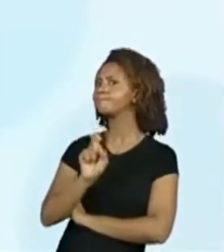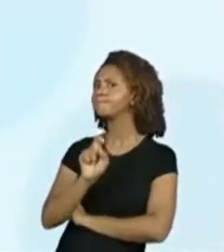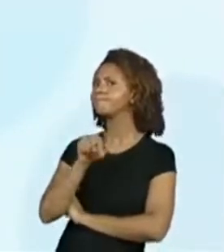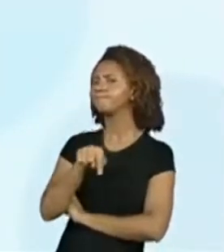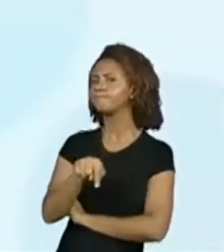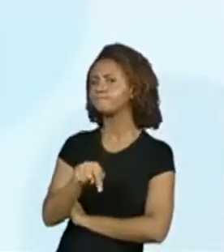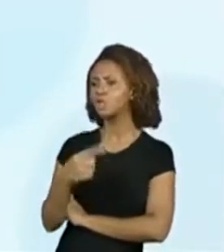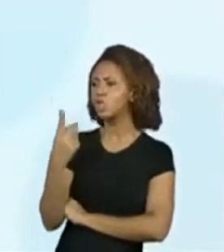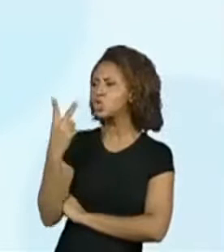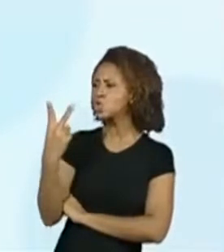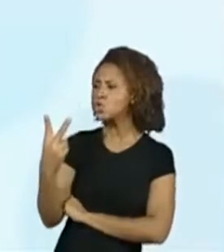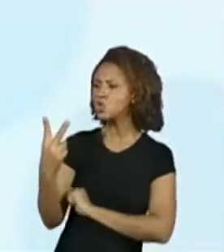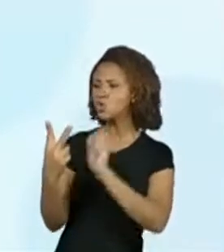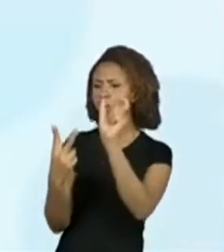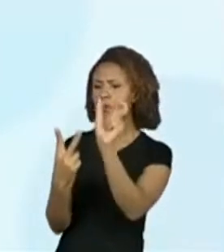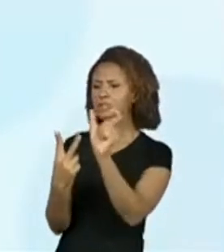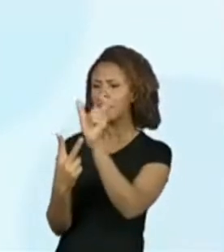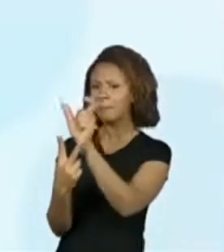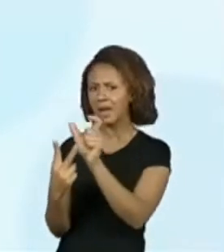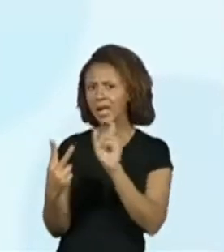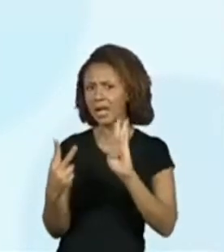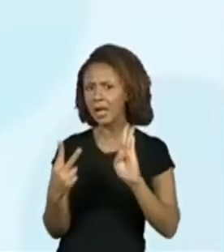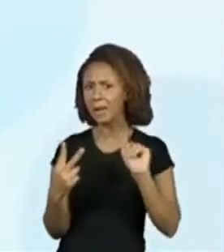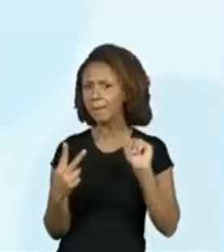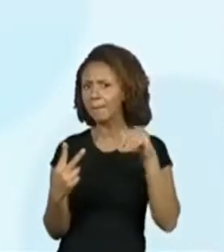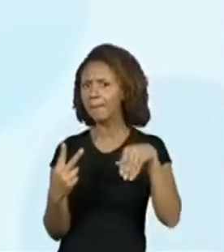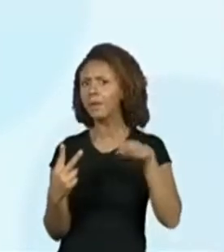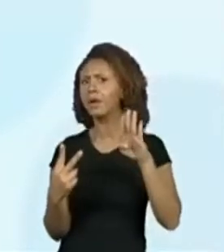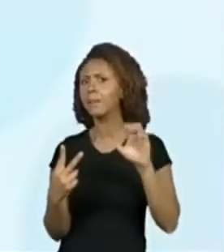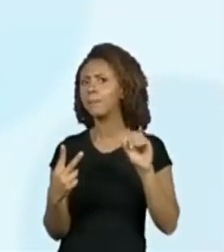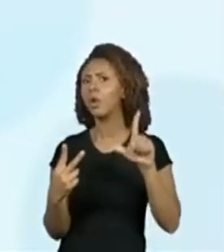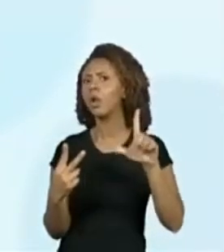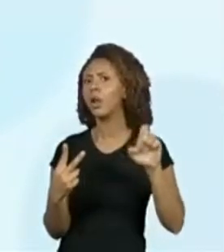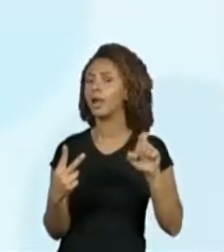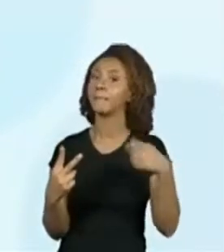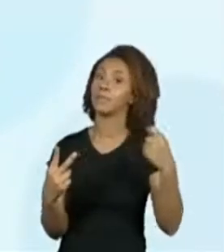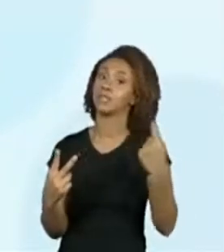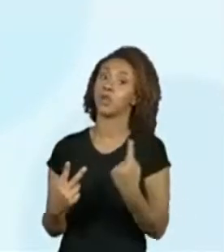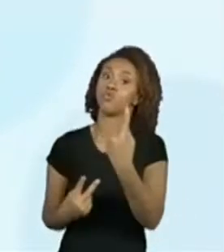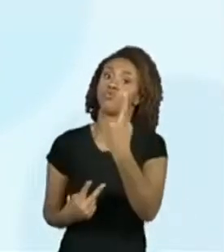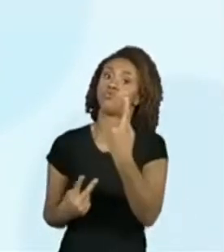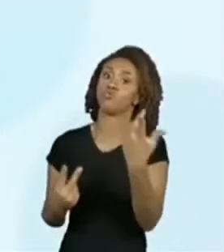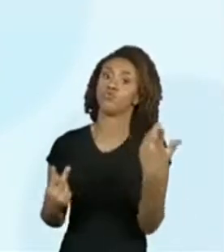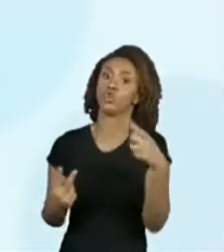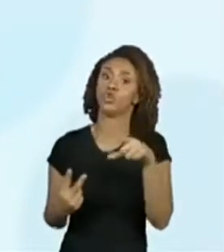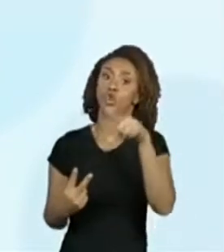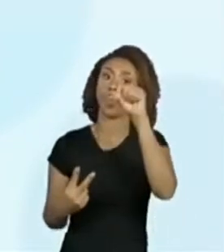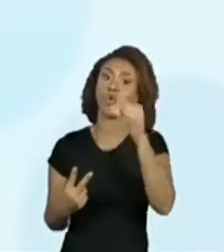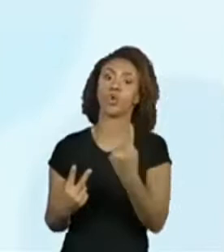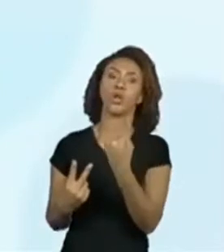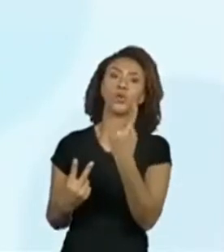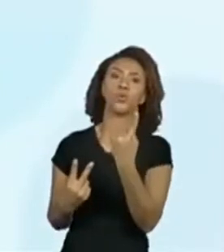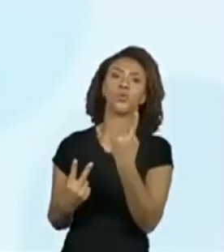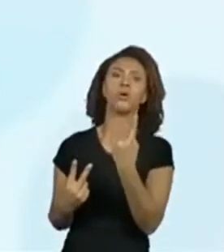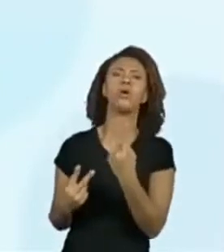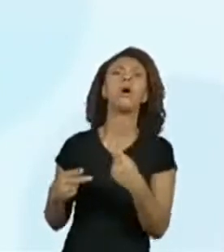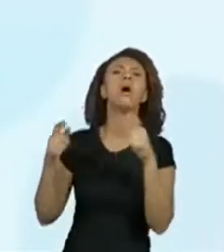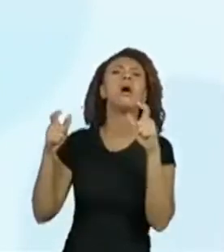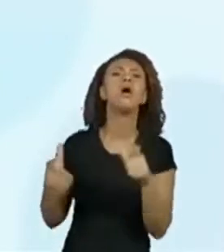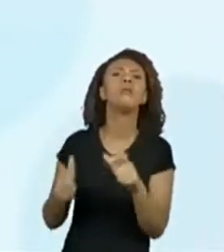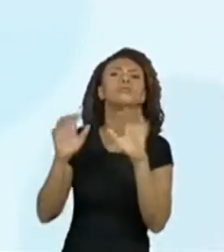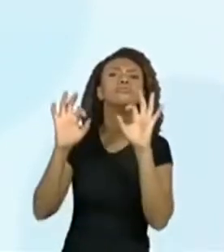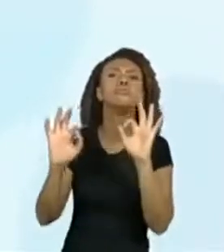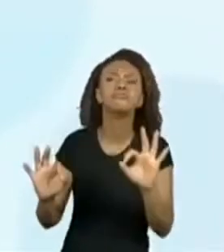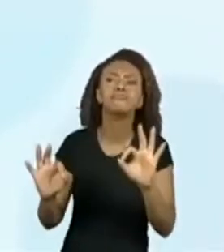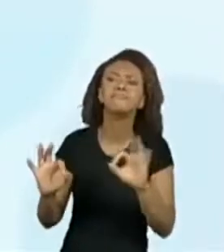Duas palavras para indicar bambolê? A gente só quer uma, né? É. Qual delas realmente está escrito bambolê?